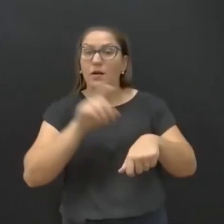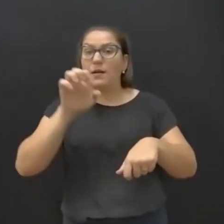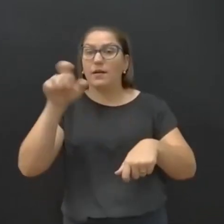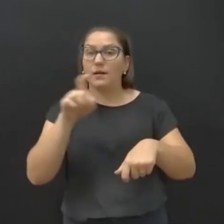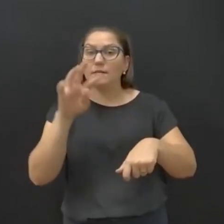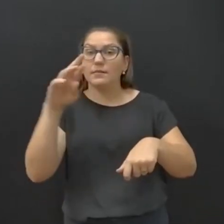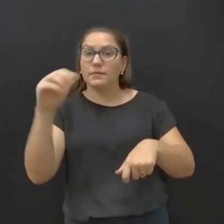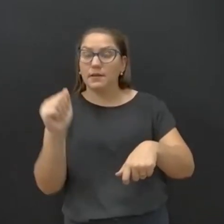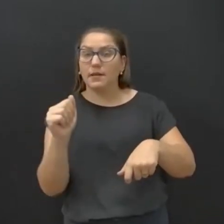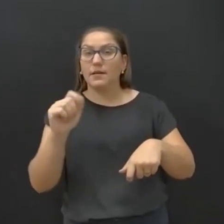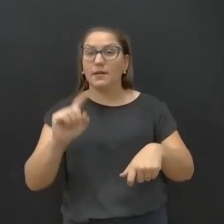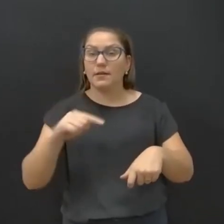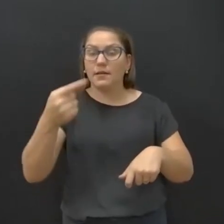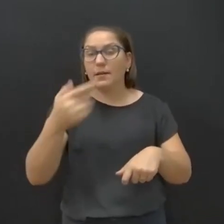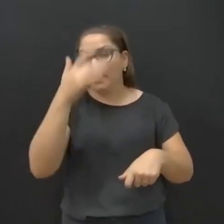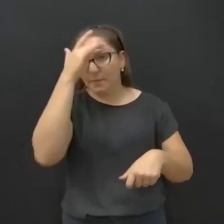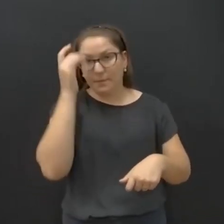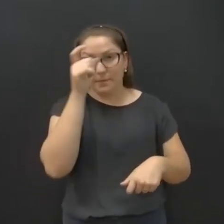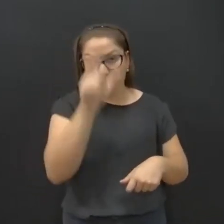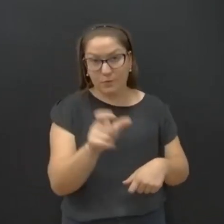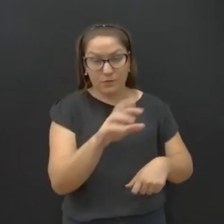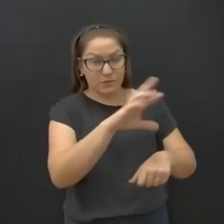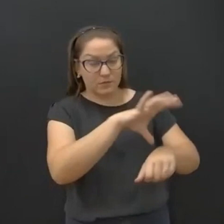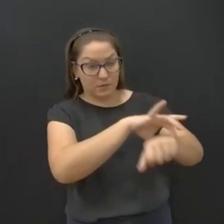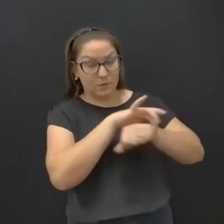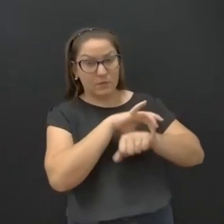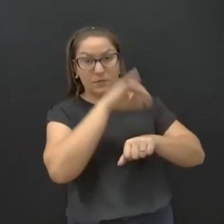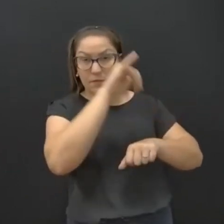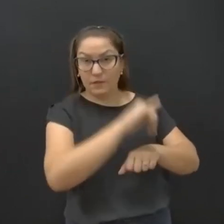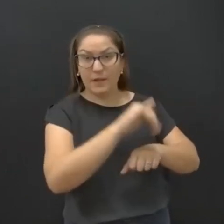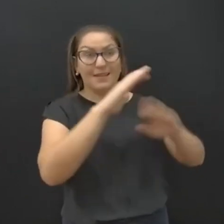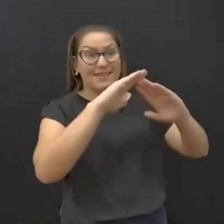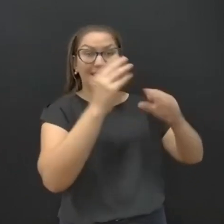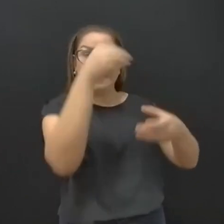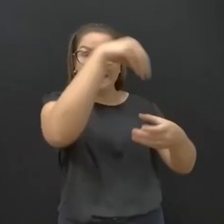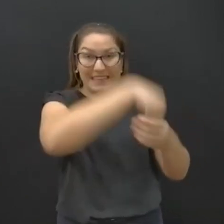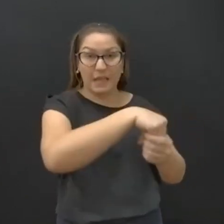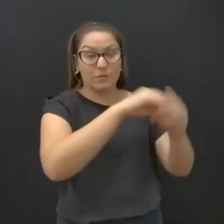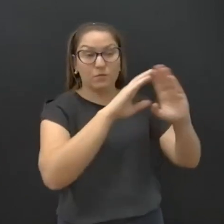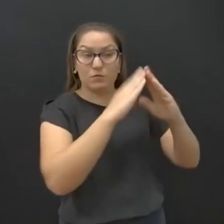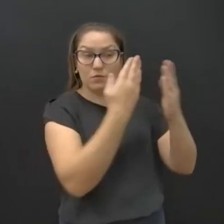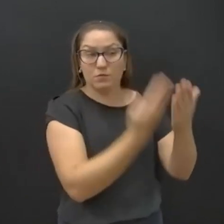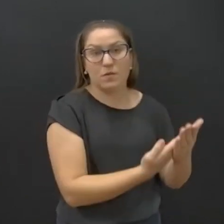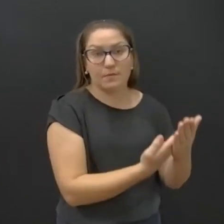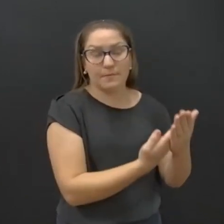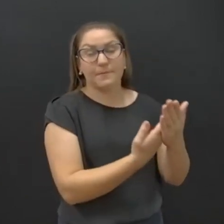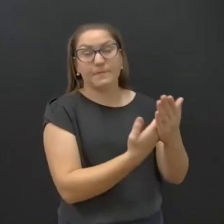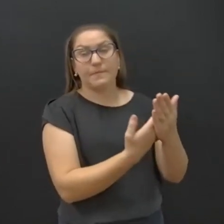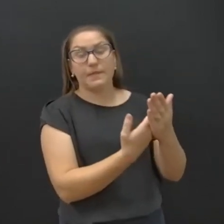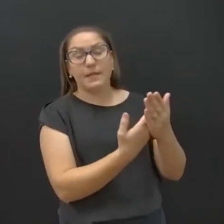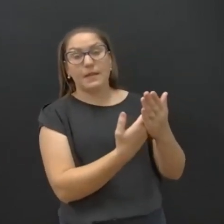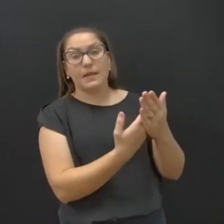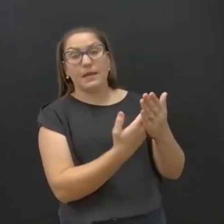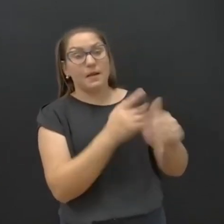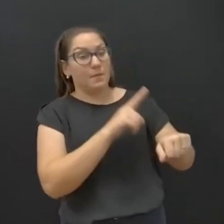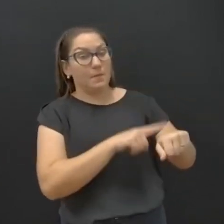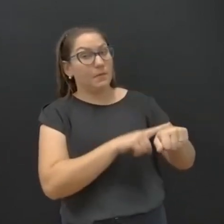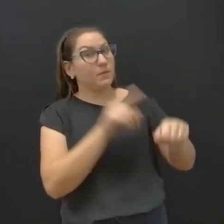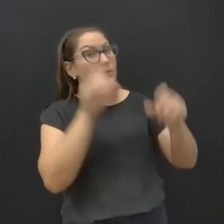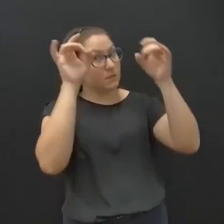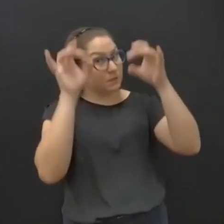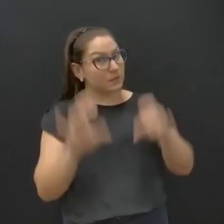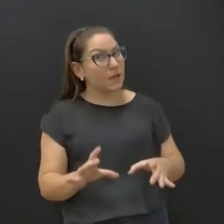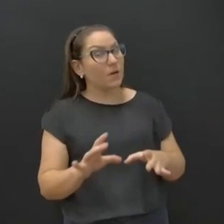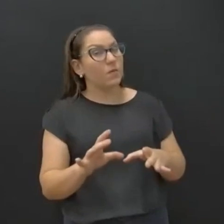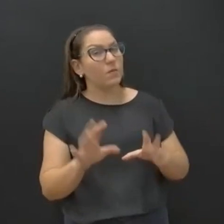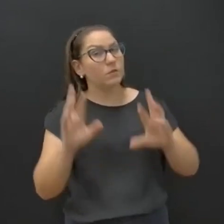para esse efetivo da Guarda Municipal poder estar dentro das escolas. É uma ocasião especial, uma